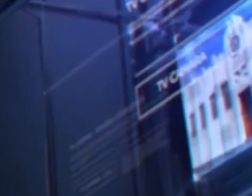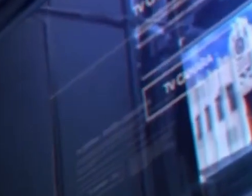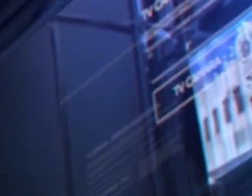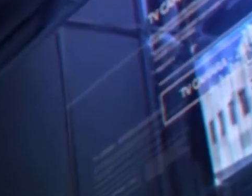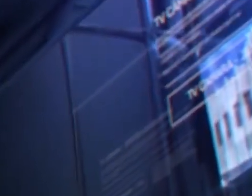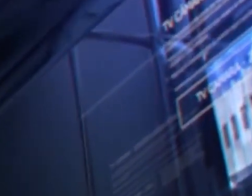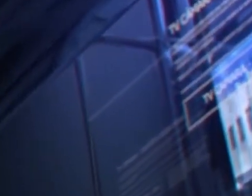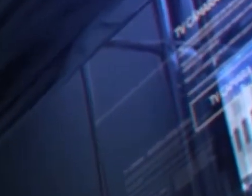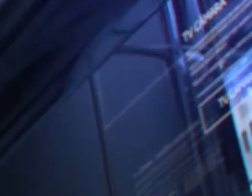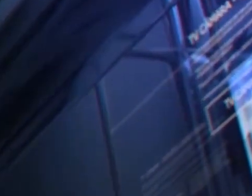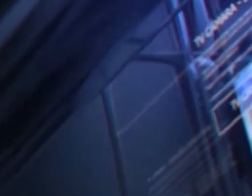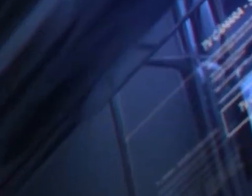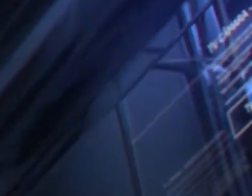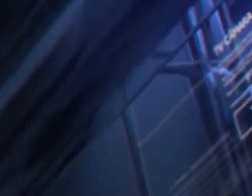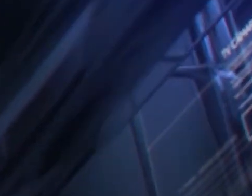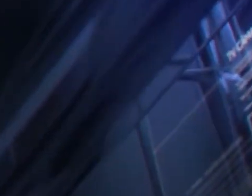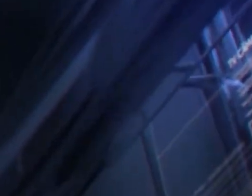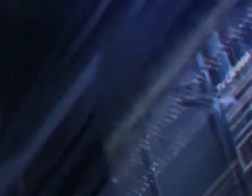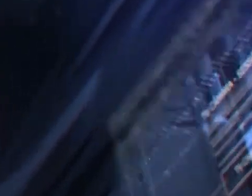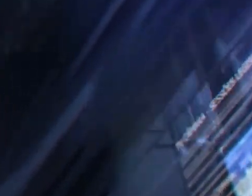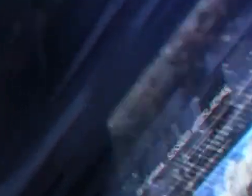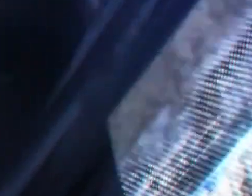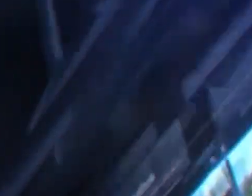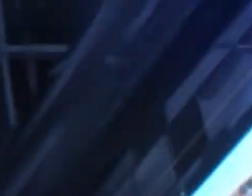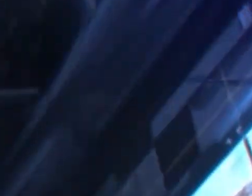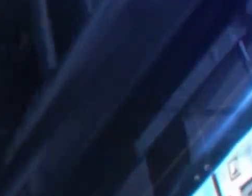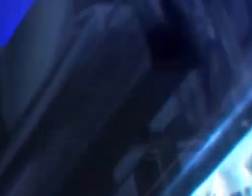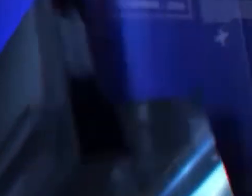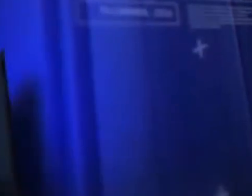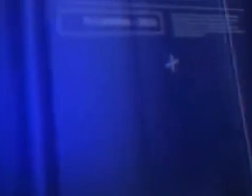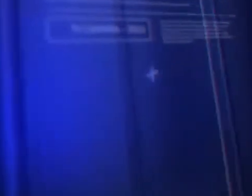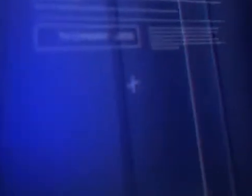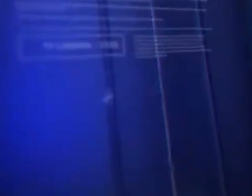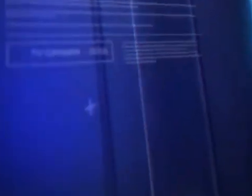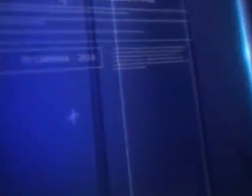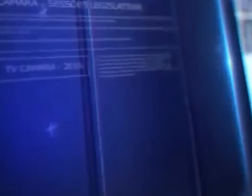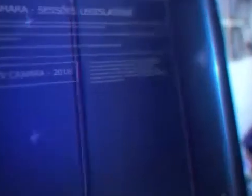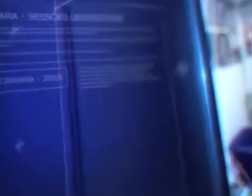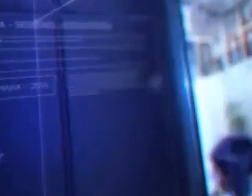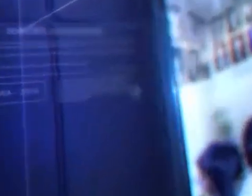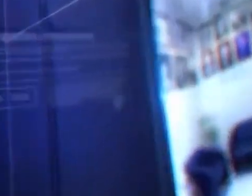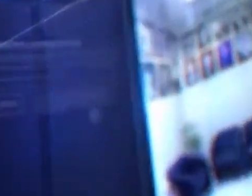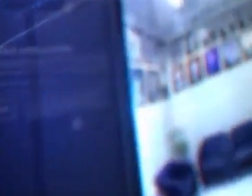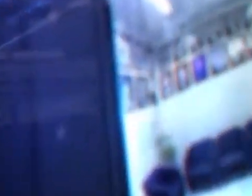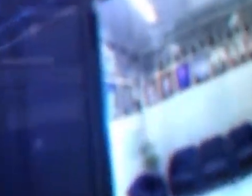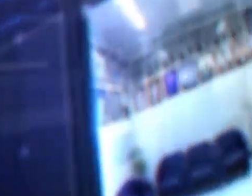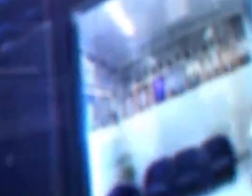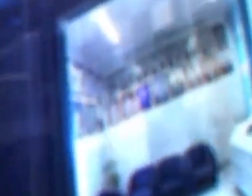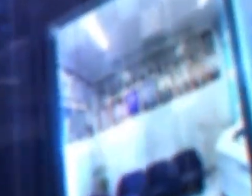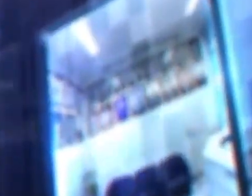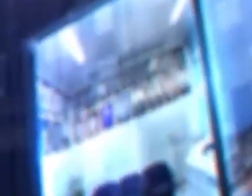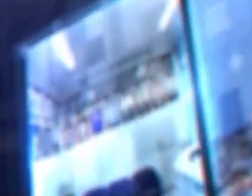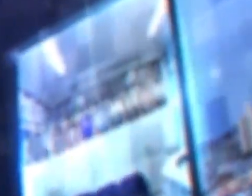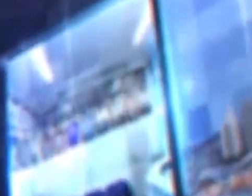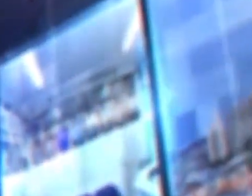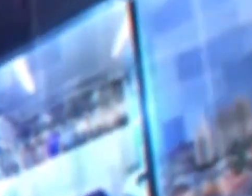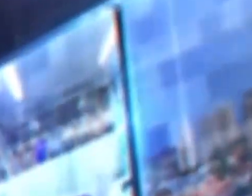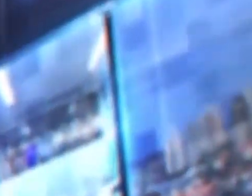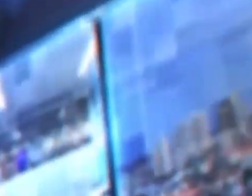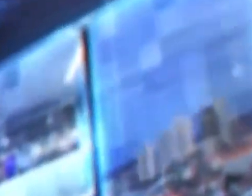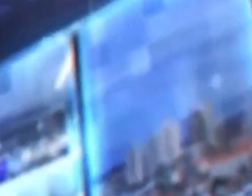os vereadores e os e os a e